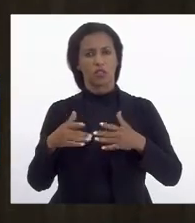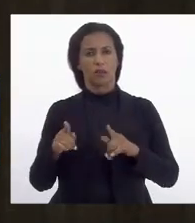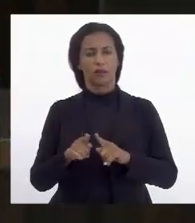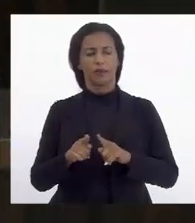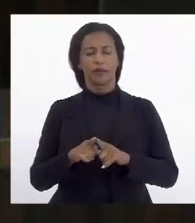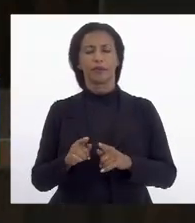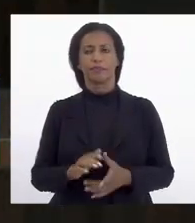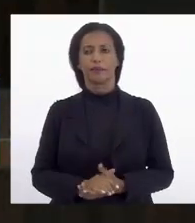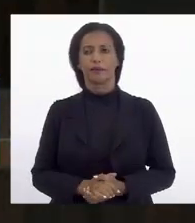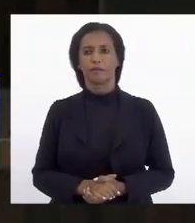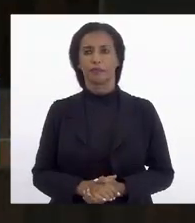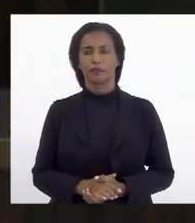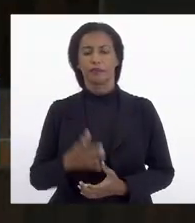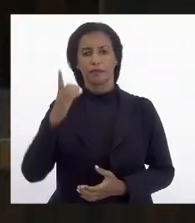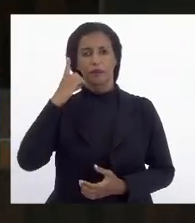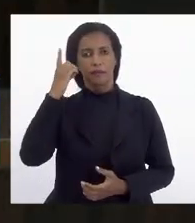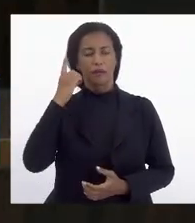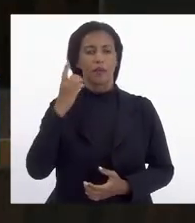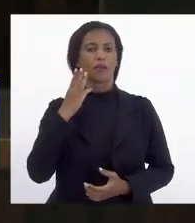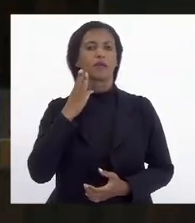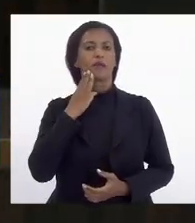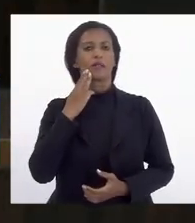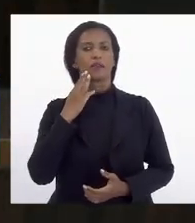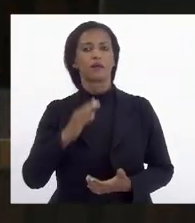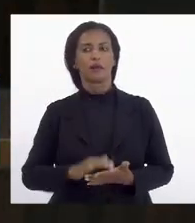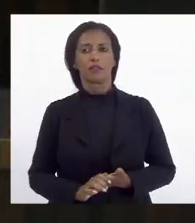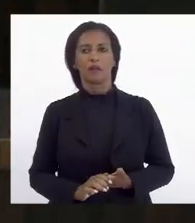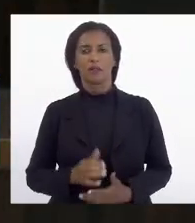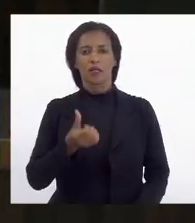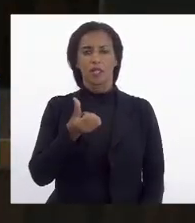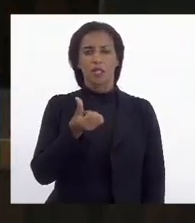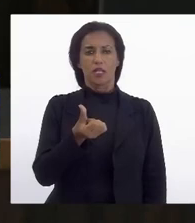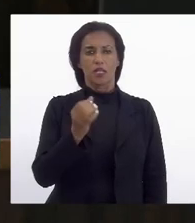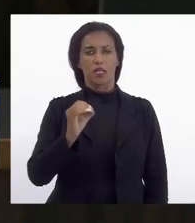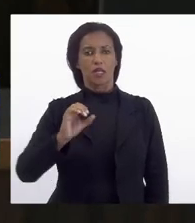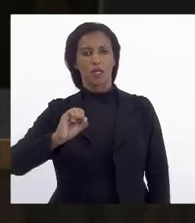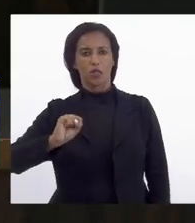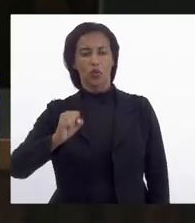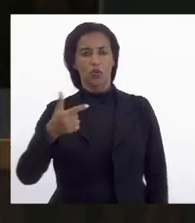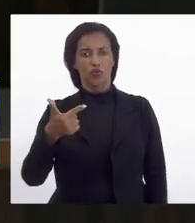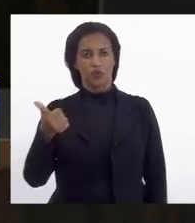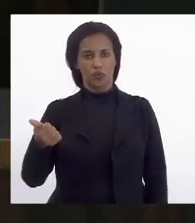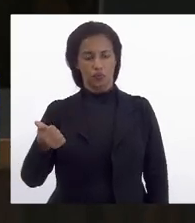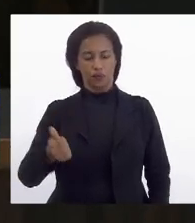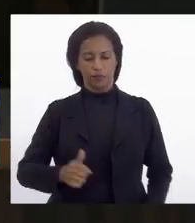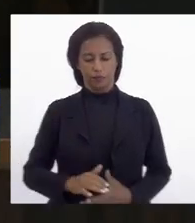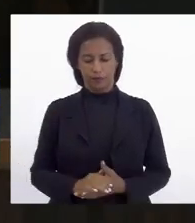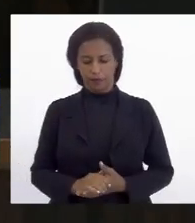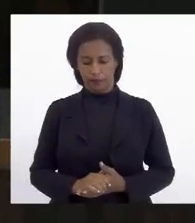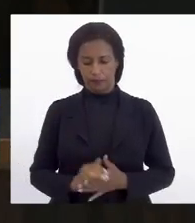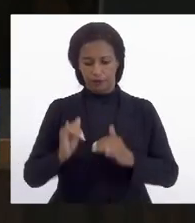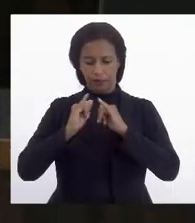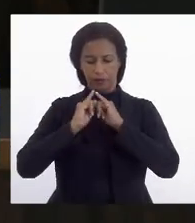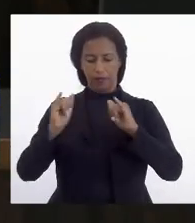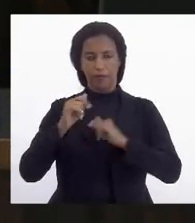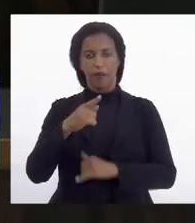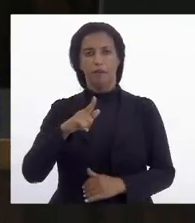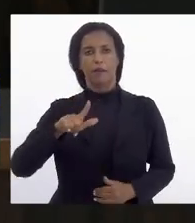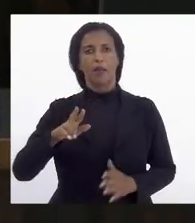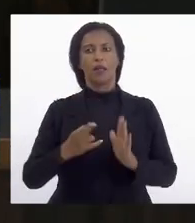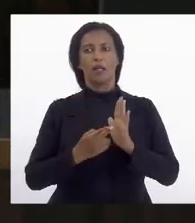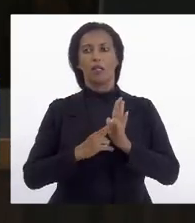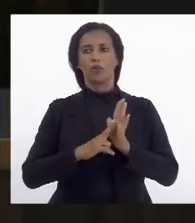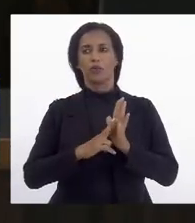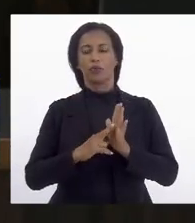abstenção do deputado Valdeque Carneiro no projeto 608 2021 anuncio o projeto de